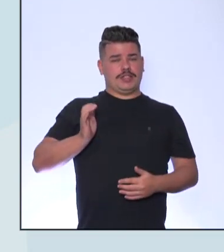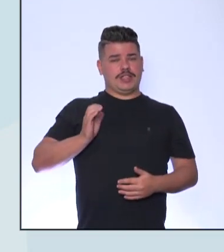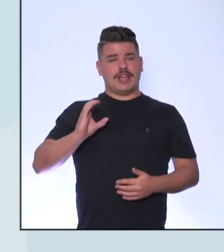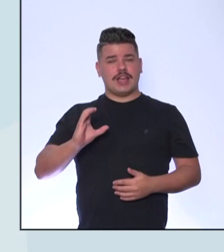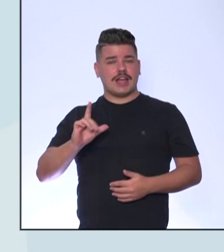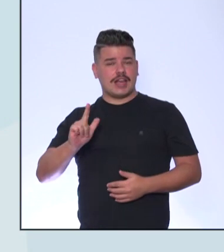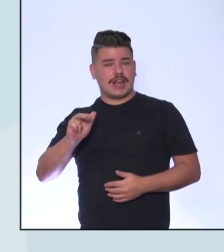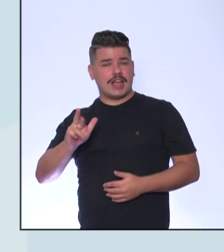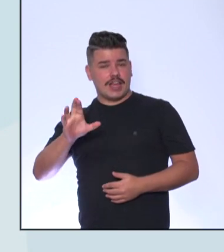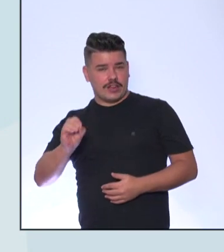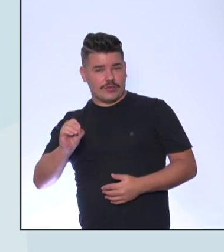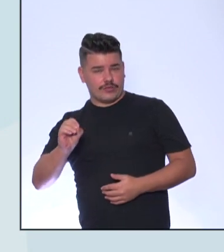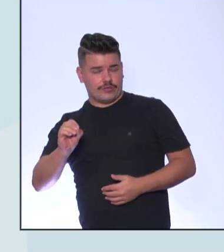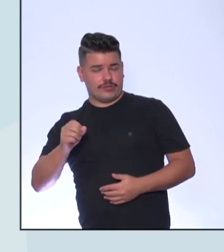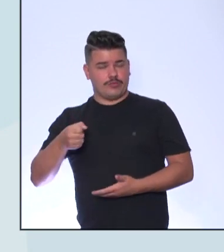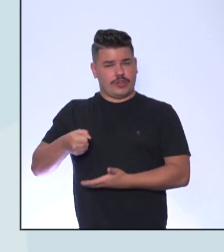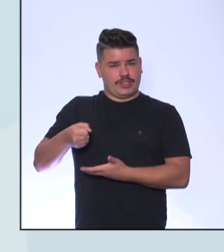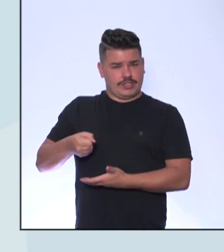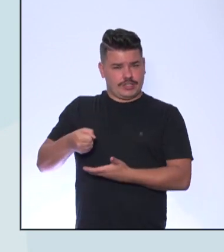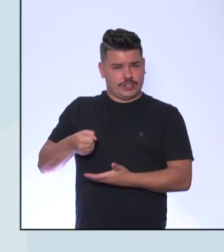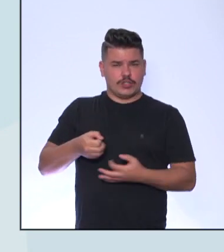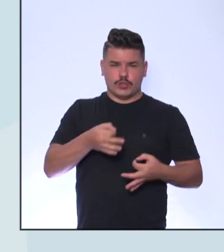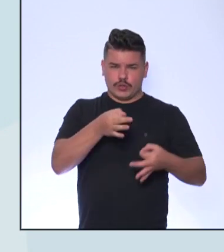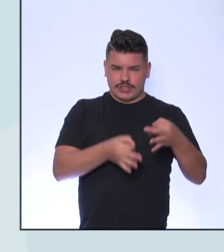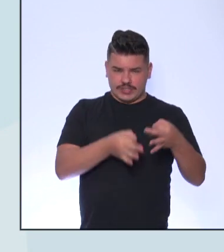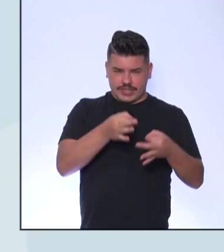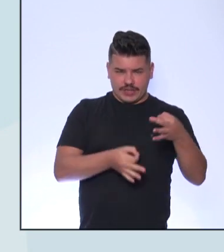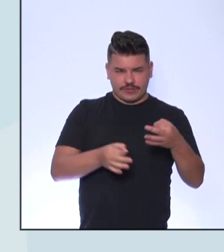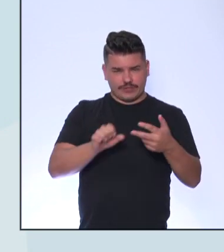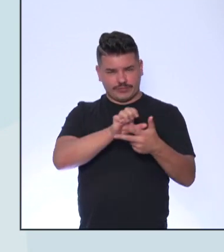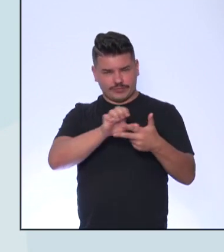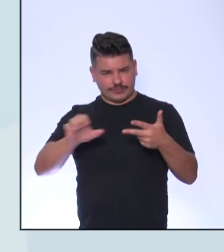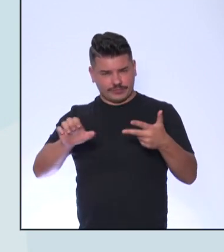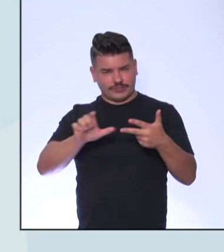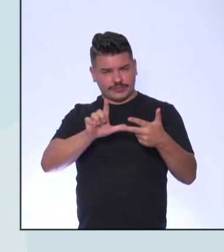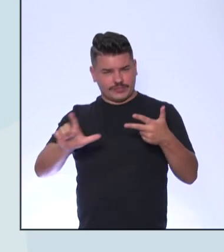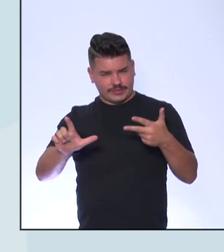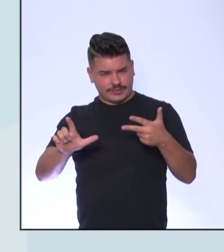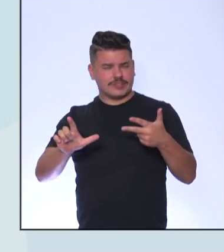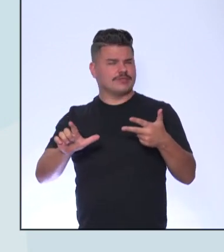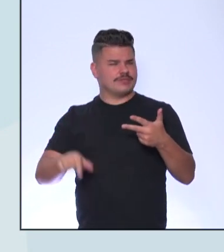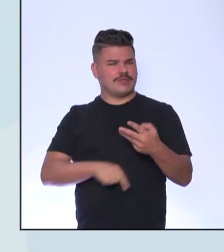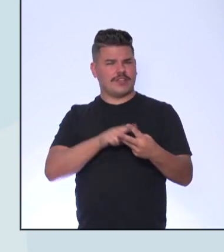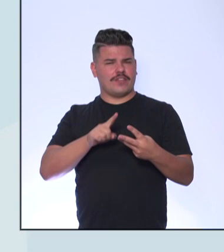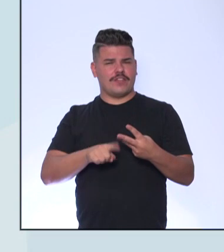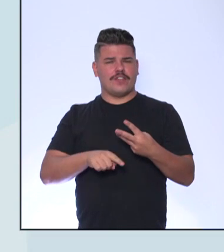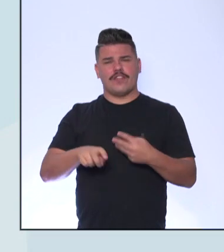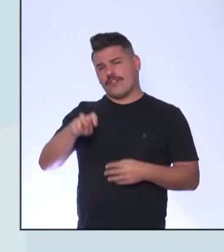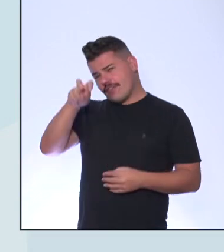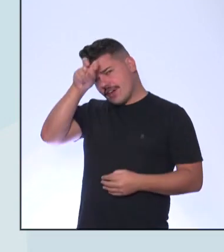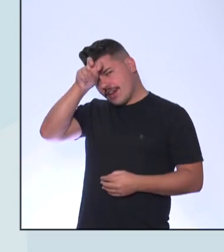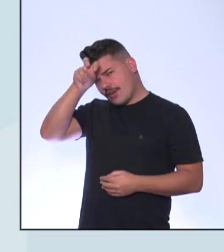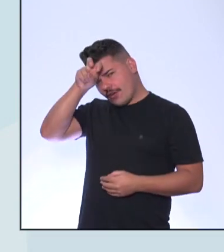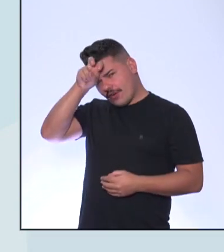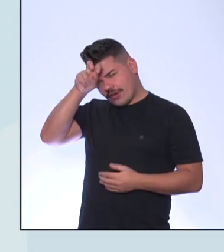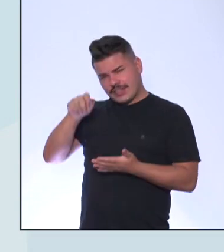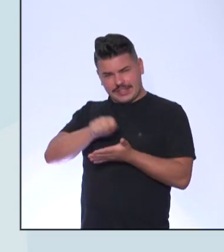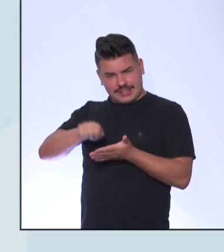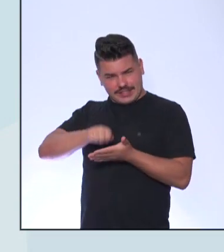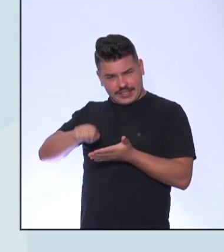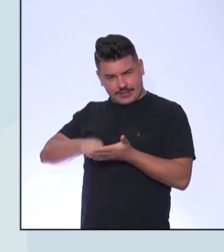Legislativo, judiciário e executivo? Faraó, sacerdotes e escribas? Imperador, senado e burocratas?